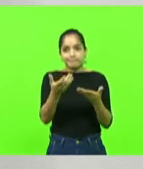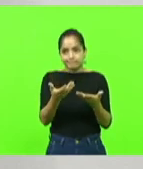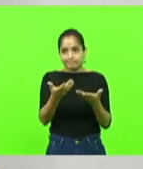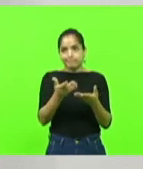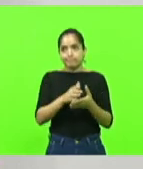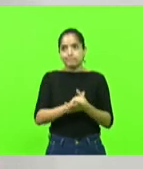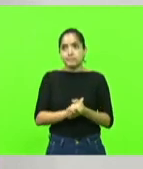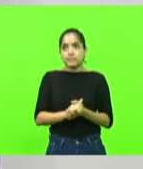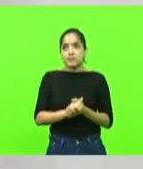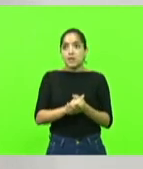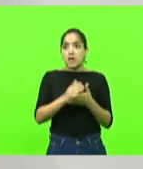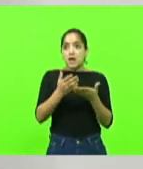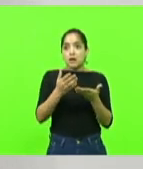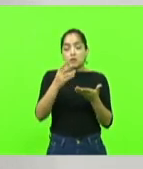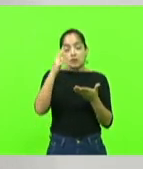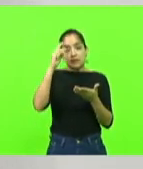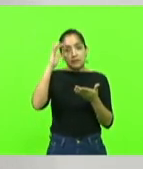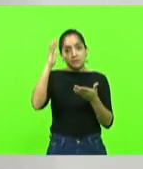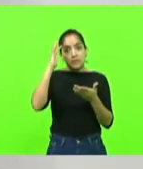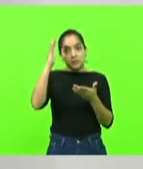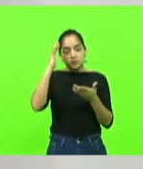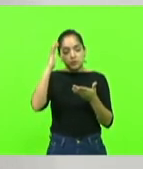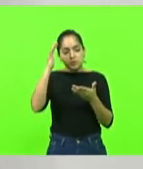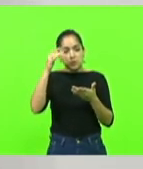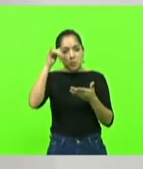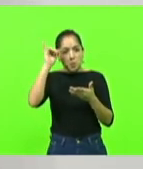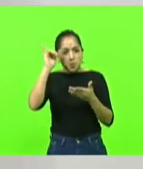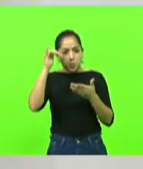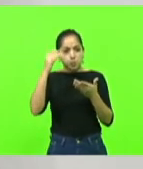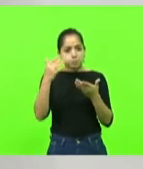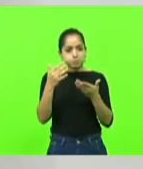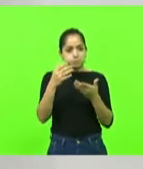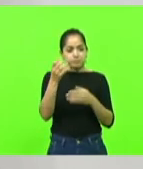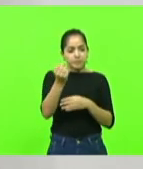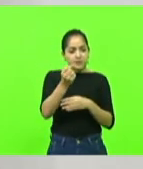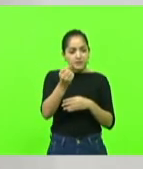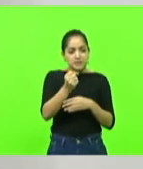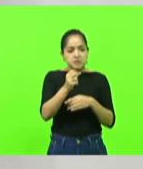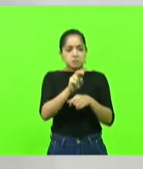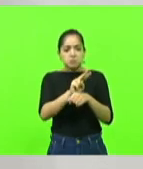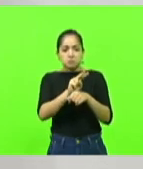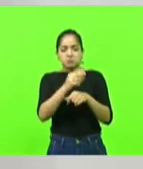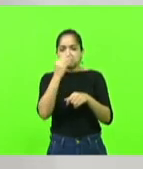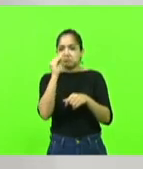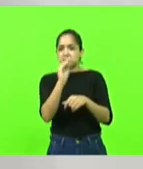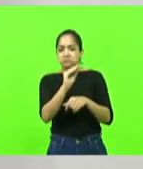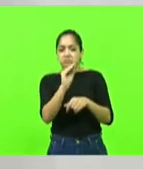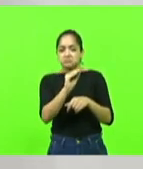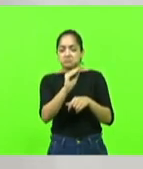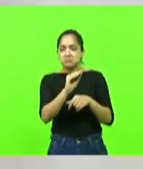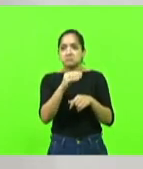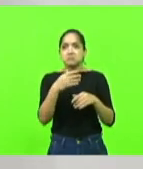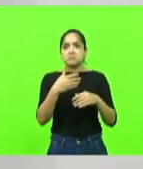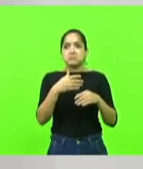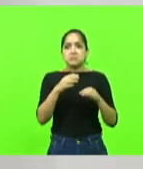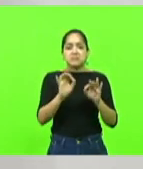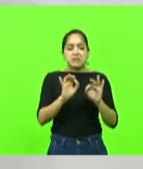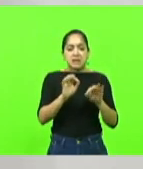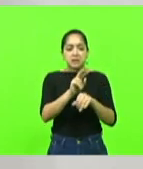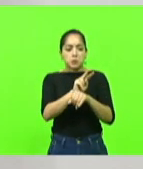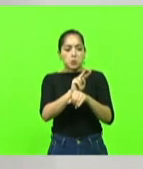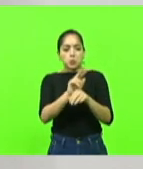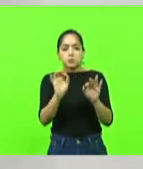Você se imagina se você tivesse uma vaca leiteira e não tratasse ela, você não se preocupasse em dar água para essa vaca, não